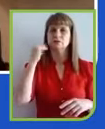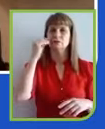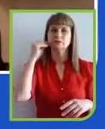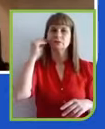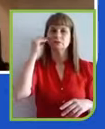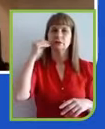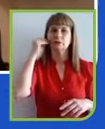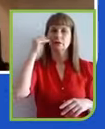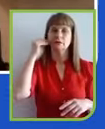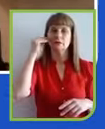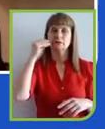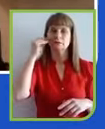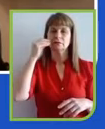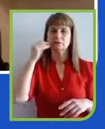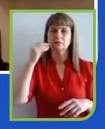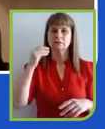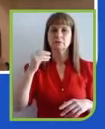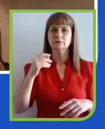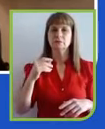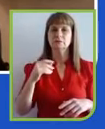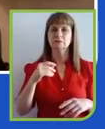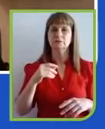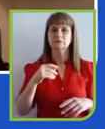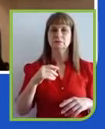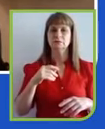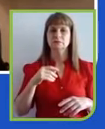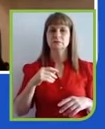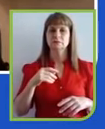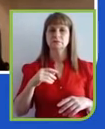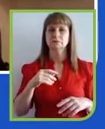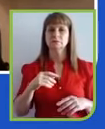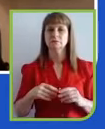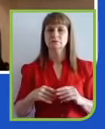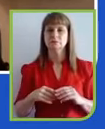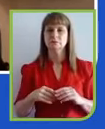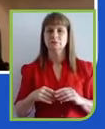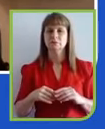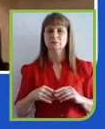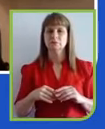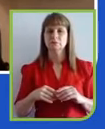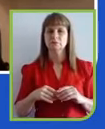das redes de internet no home office